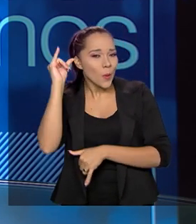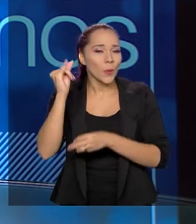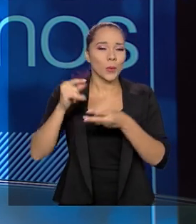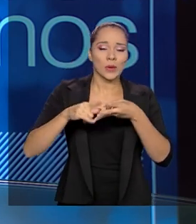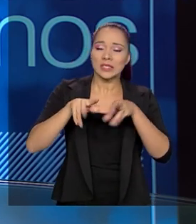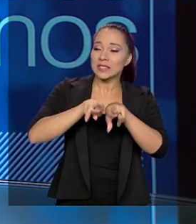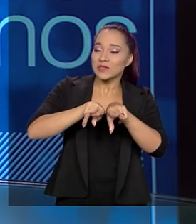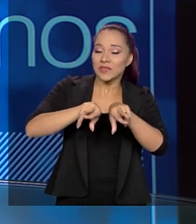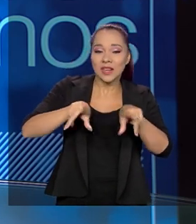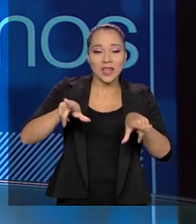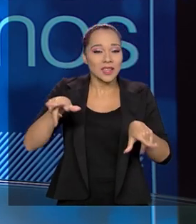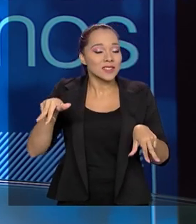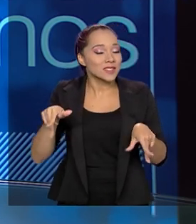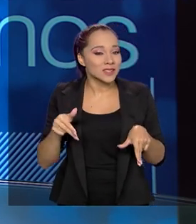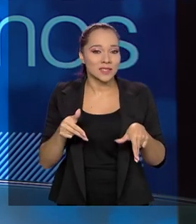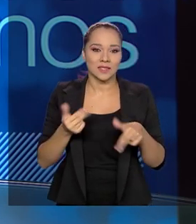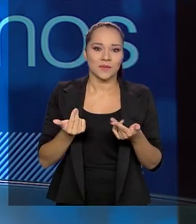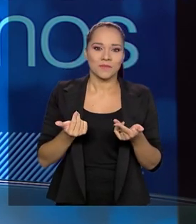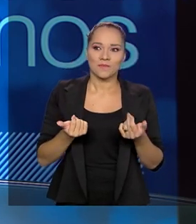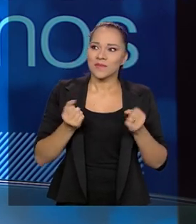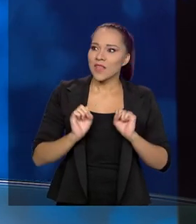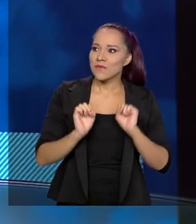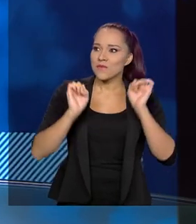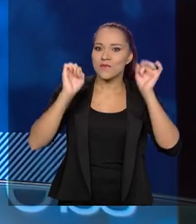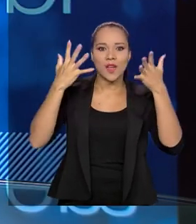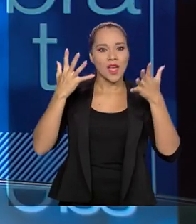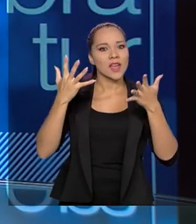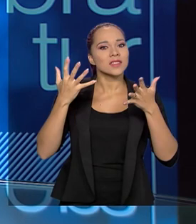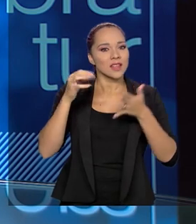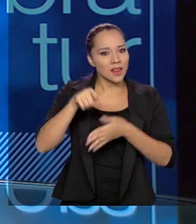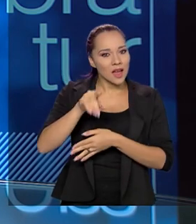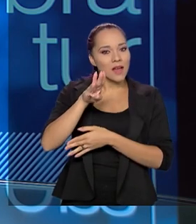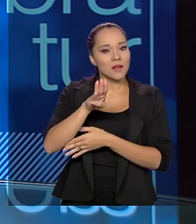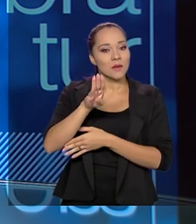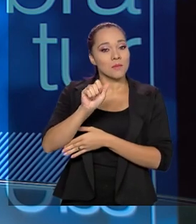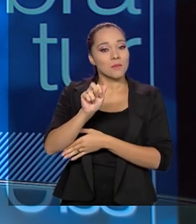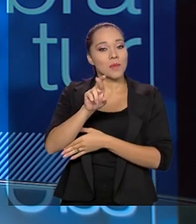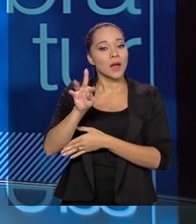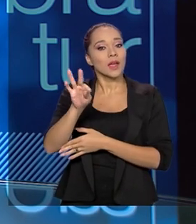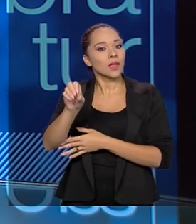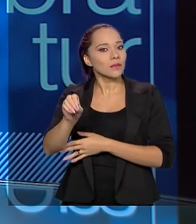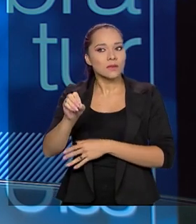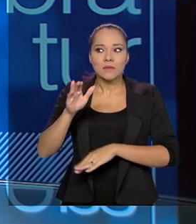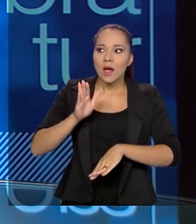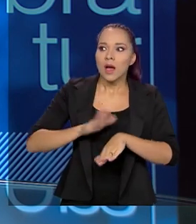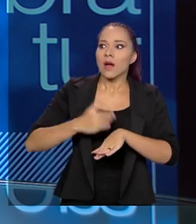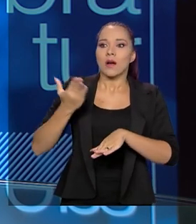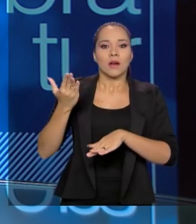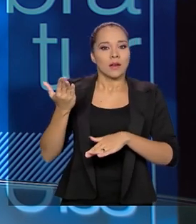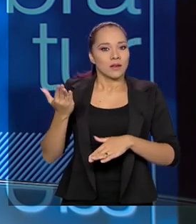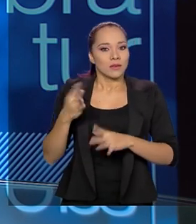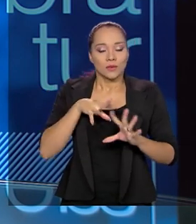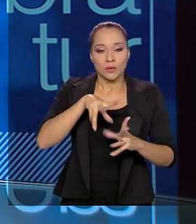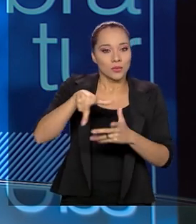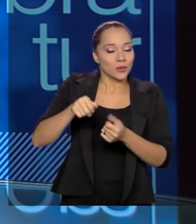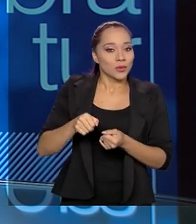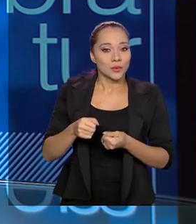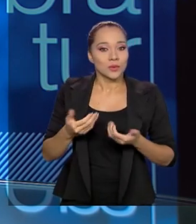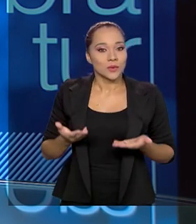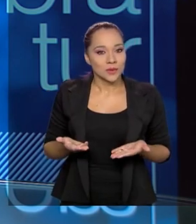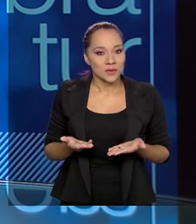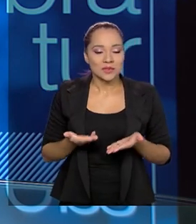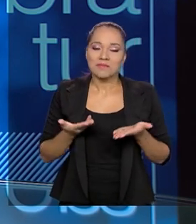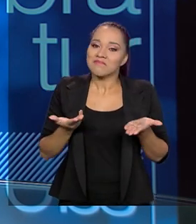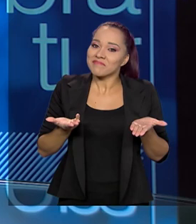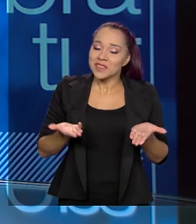o Brasil tem a festa de rodeio de barretos, que é o maior rodeio do mundo. E o segundo é jaguariúna. Então